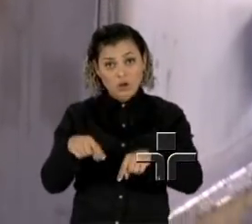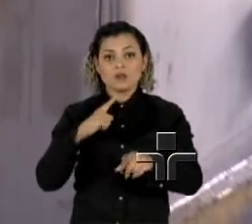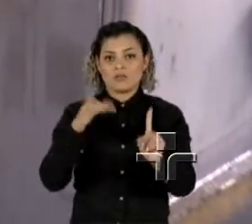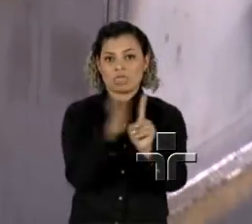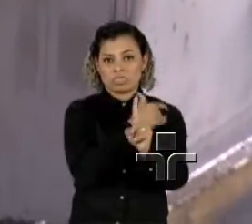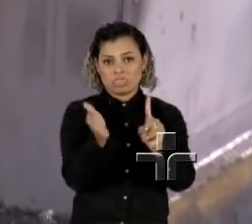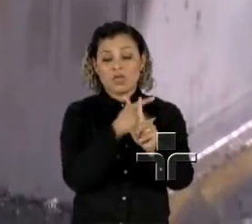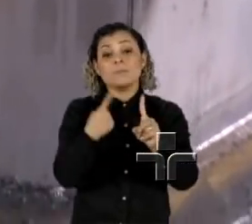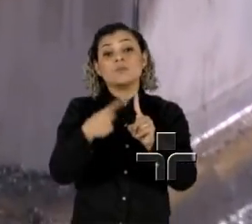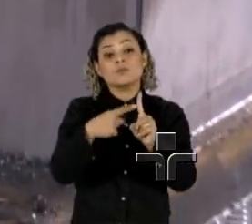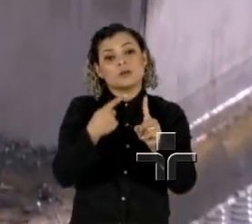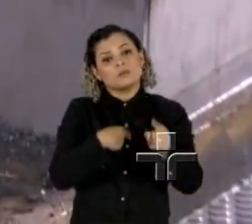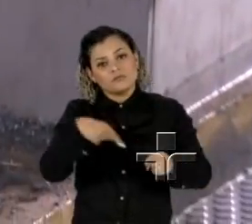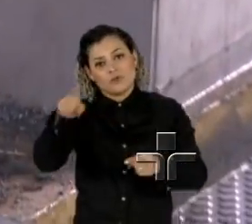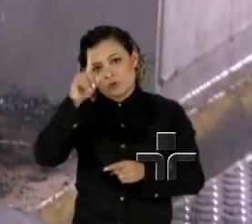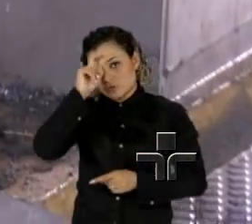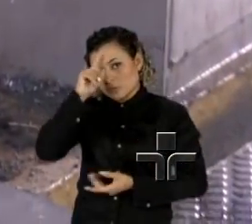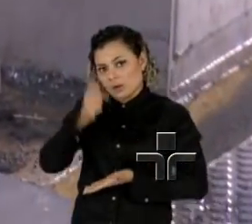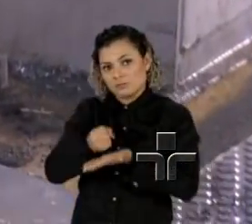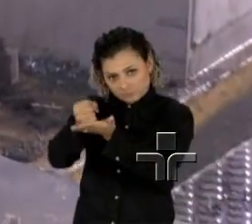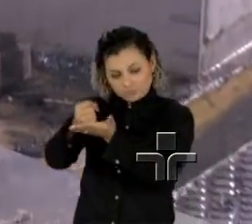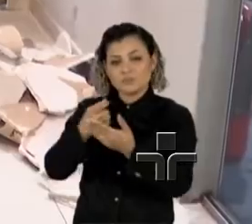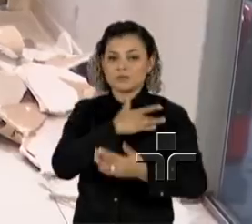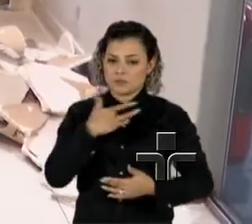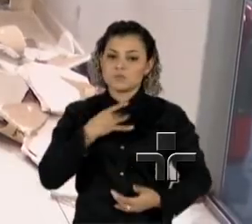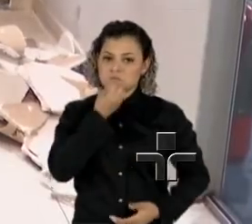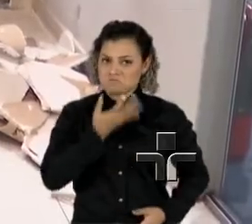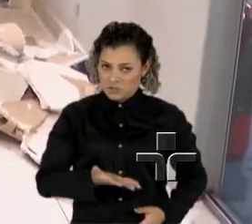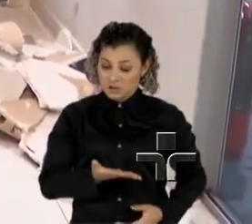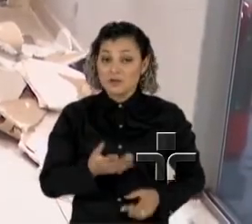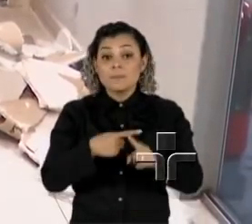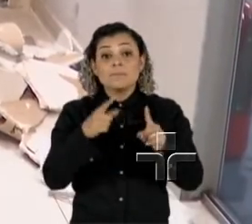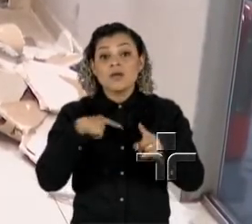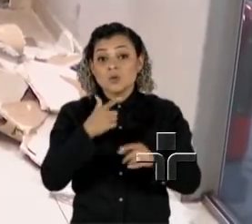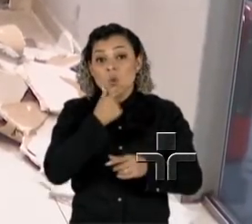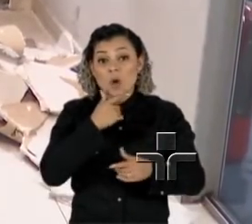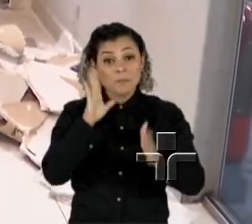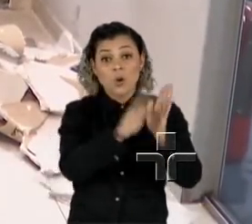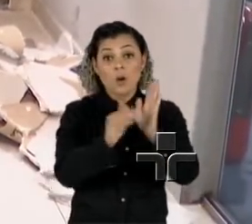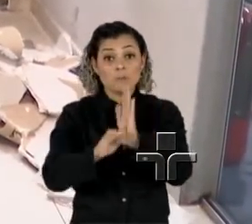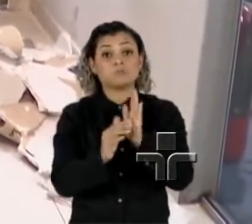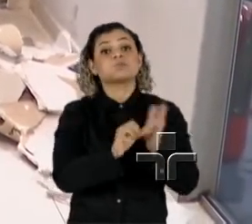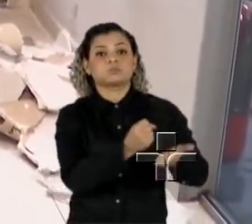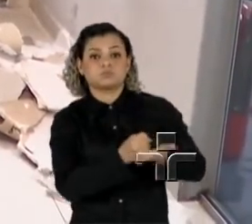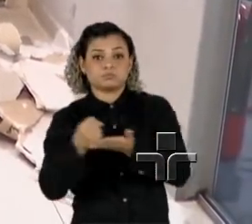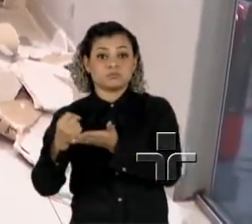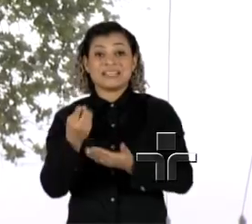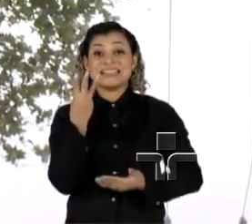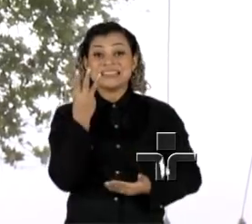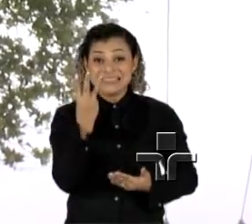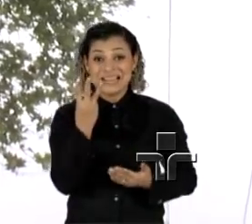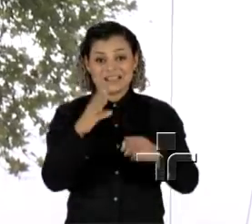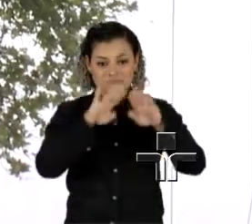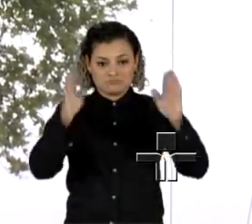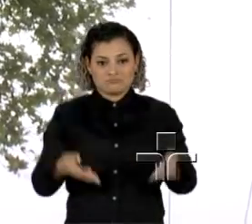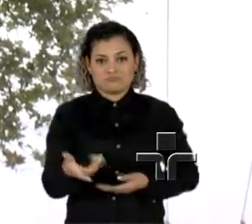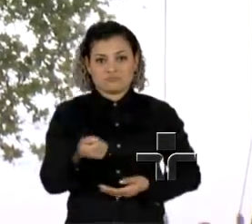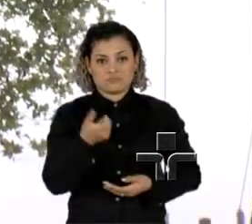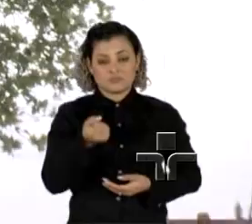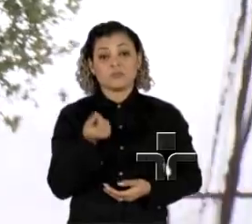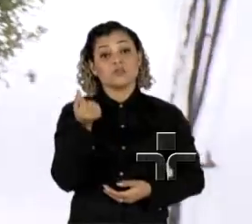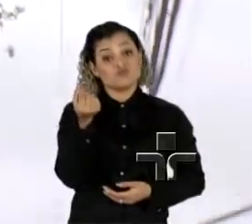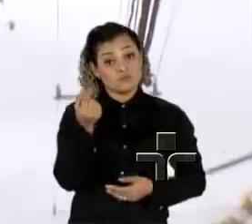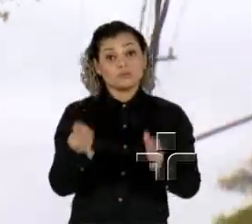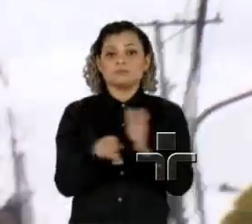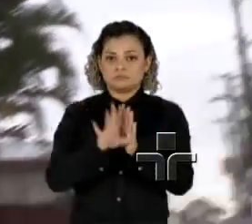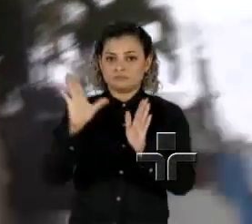agredido, teve que receber atendimento médico e passa bem. Os assaltantes fugiram, carregando um terceiro caixa eletrônico. O caso foi registrado